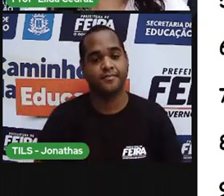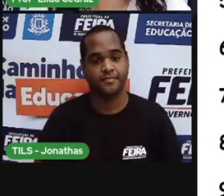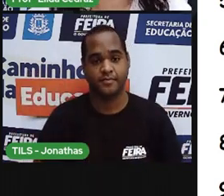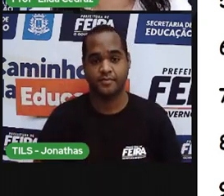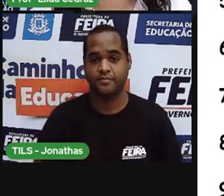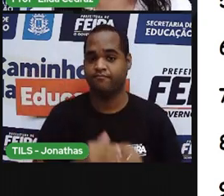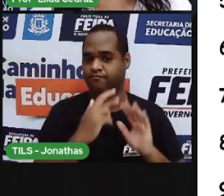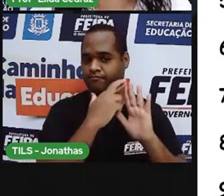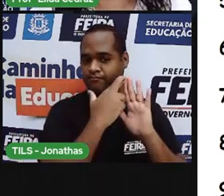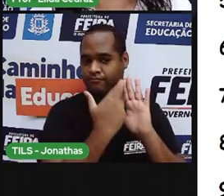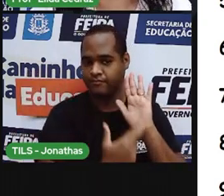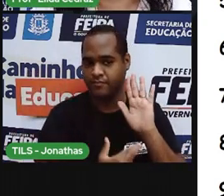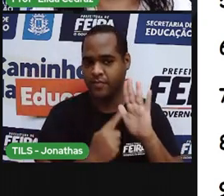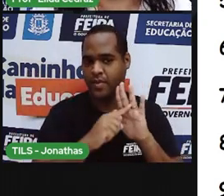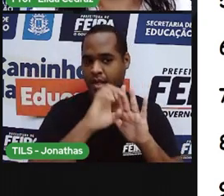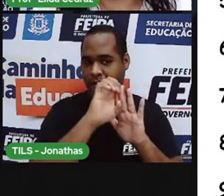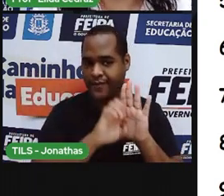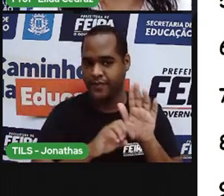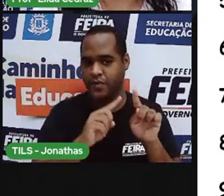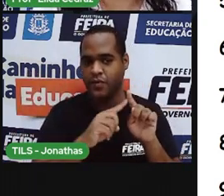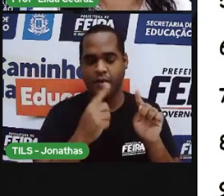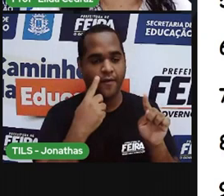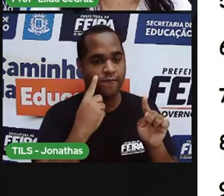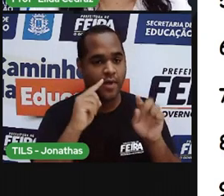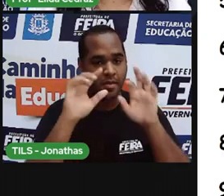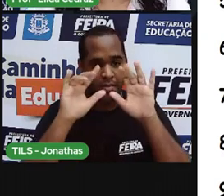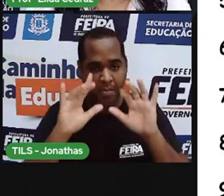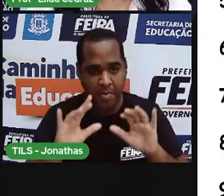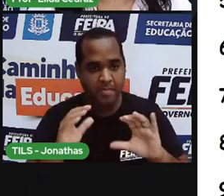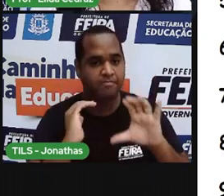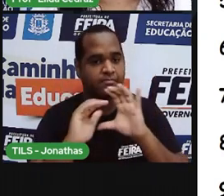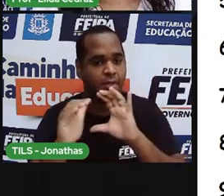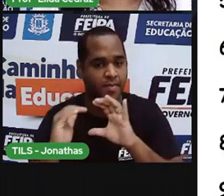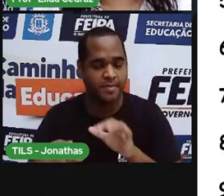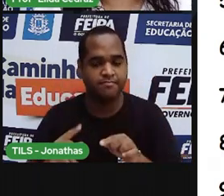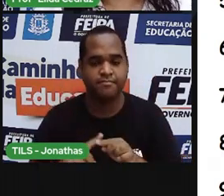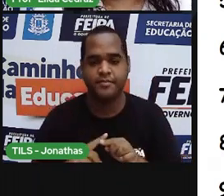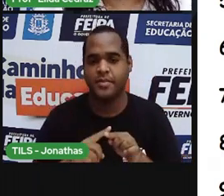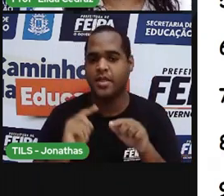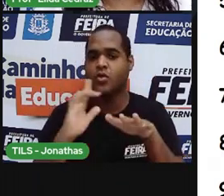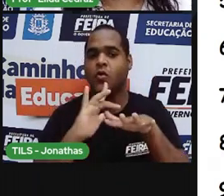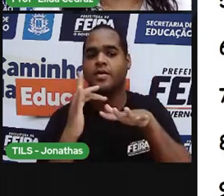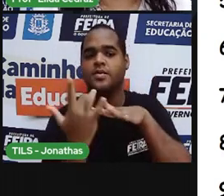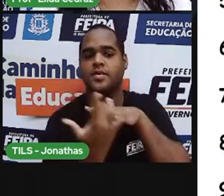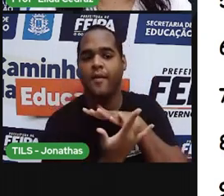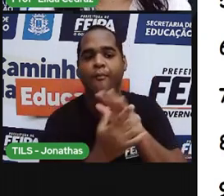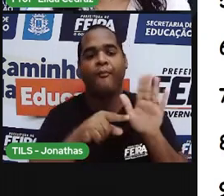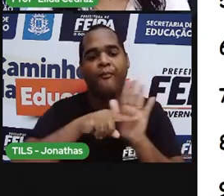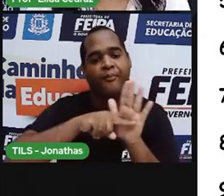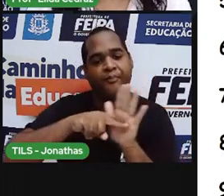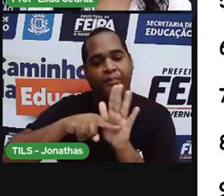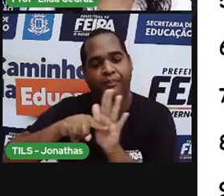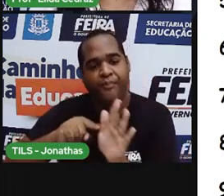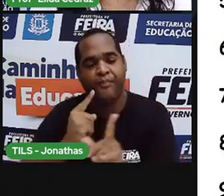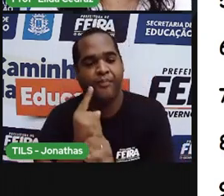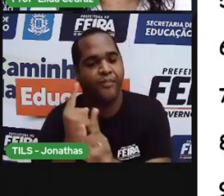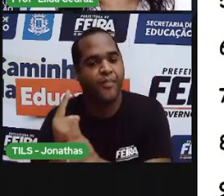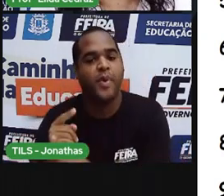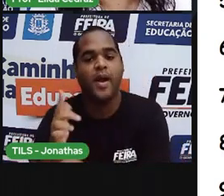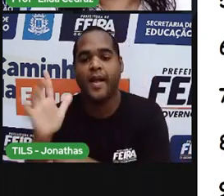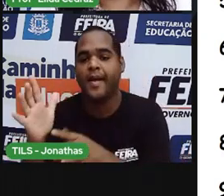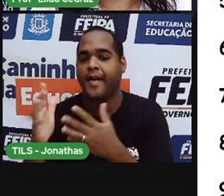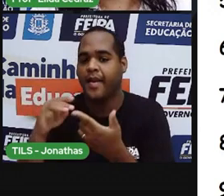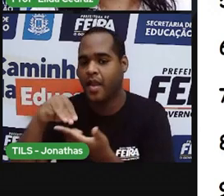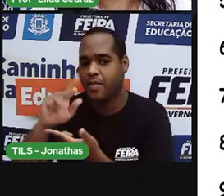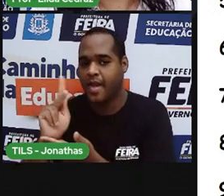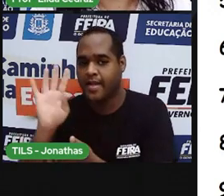redator e um editor de conteúdo, analista de mídias sociais, analista